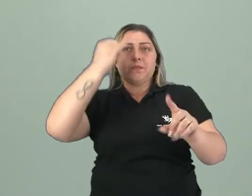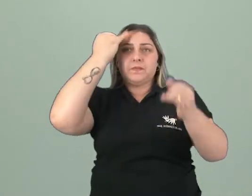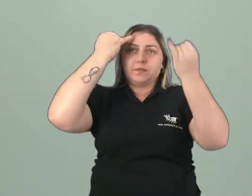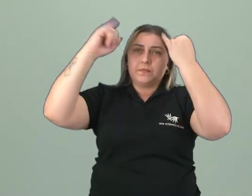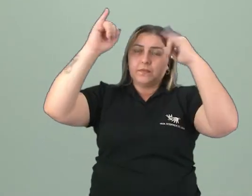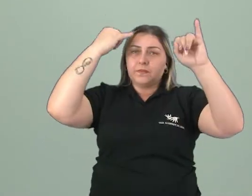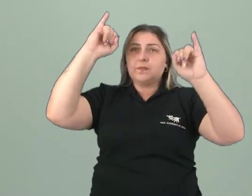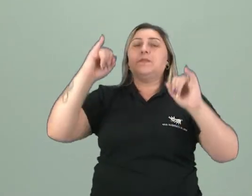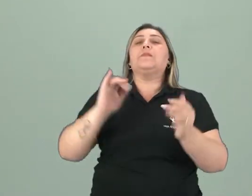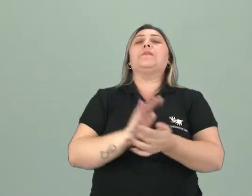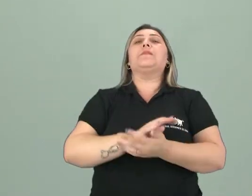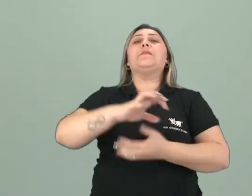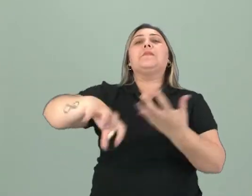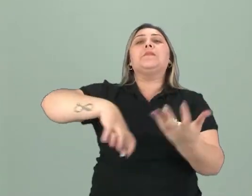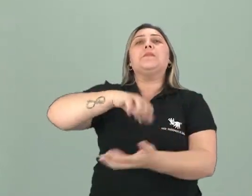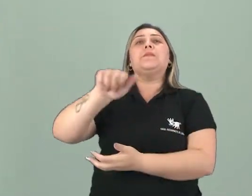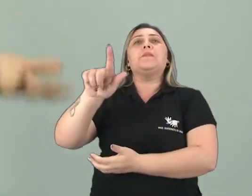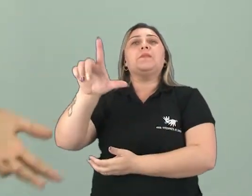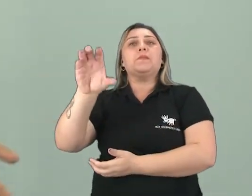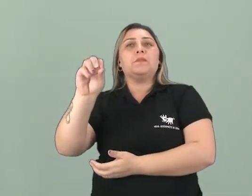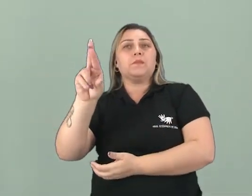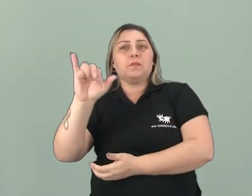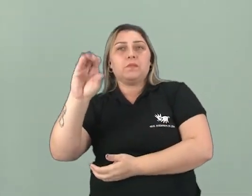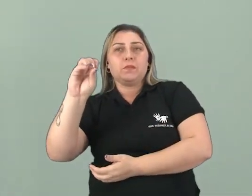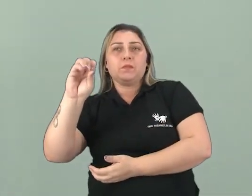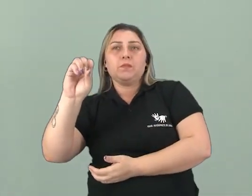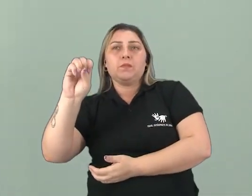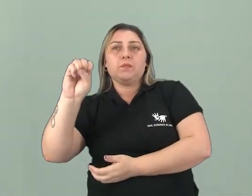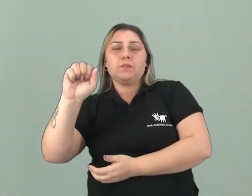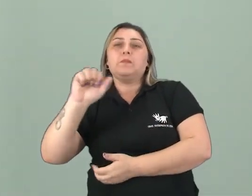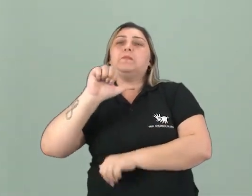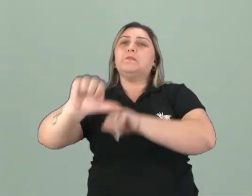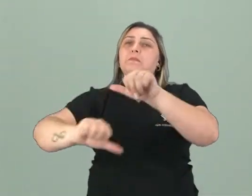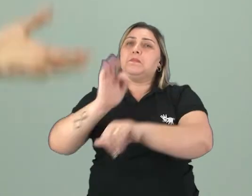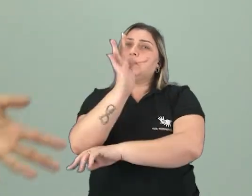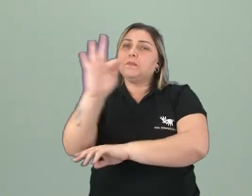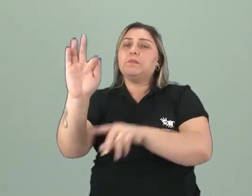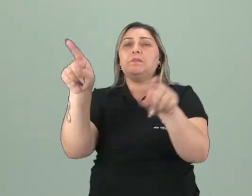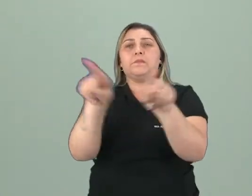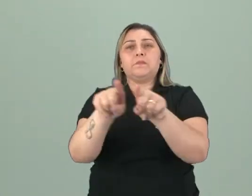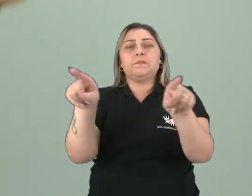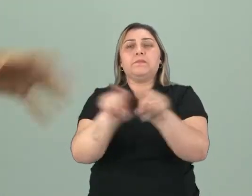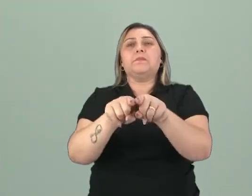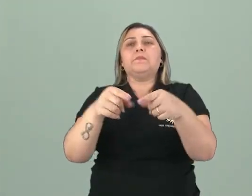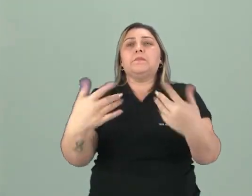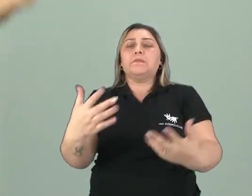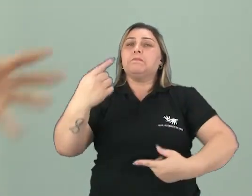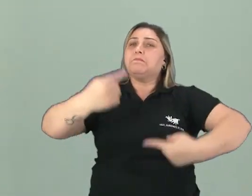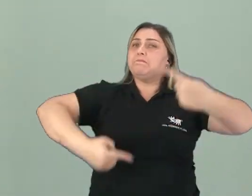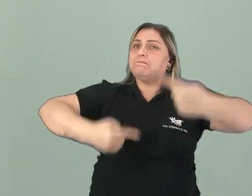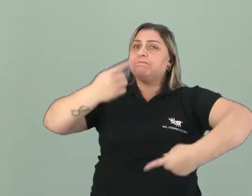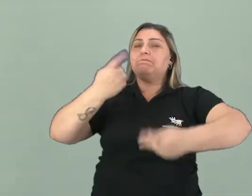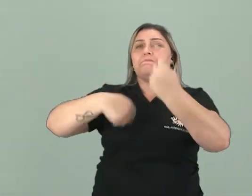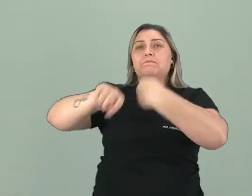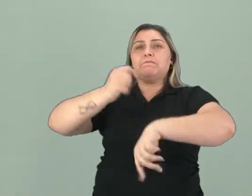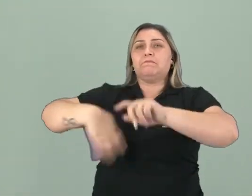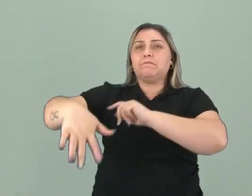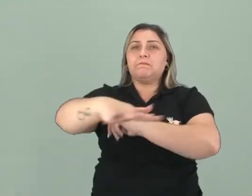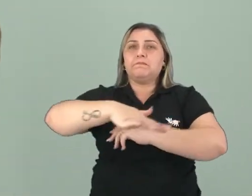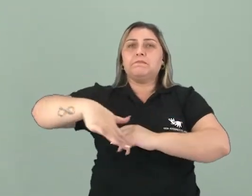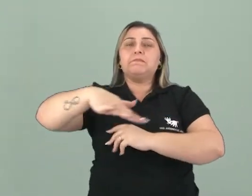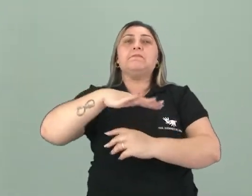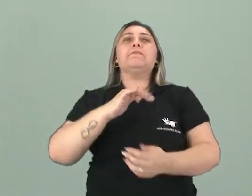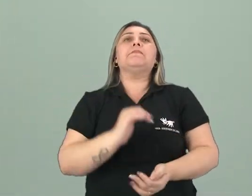da Revolução Gloriosa, certo? Que transformou a França também nesse sentido político, econômico e social.